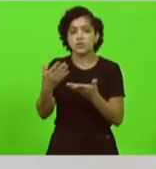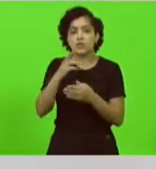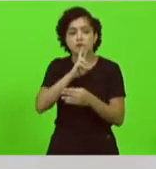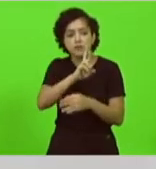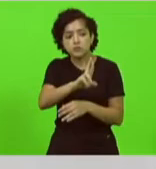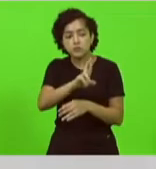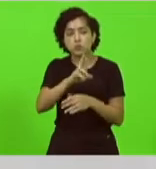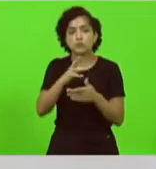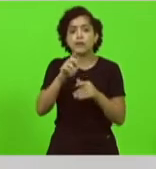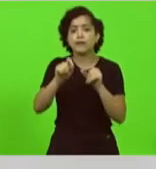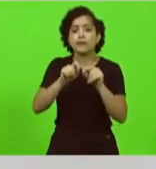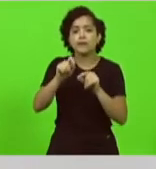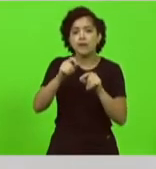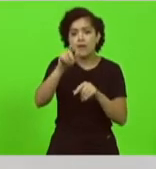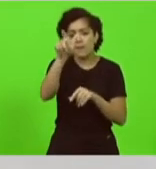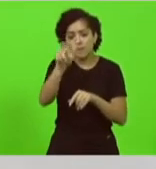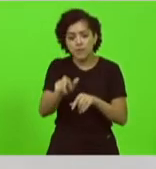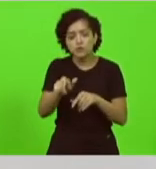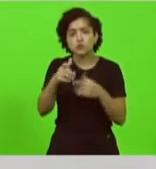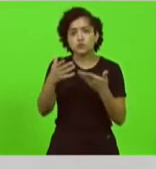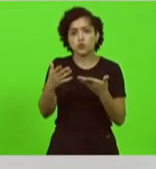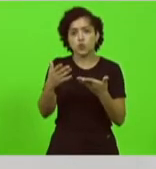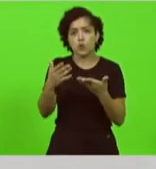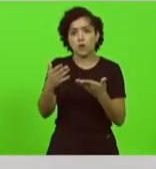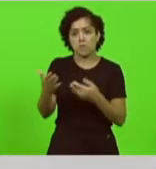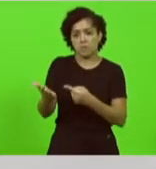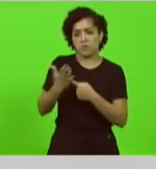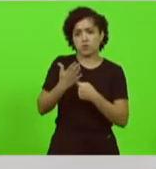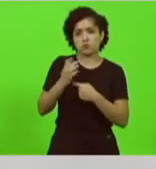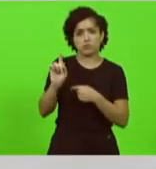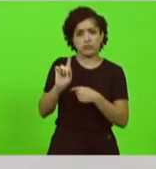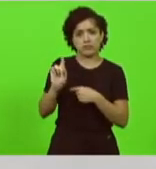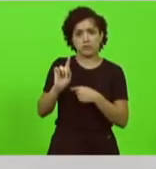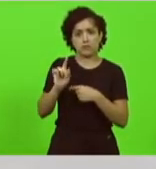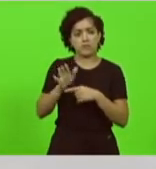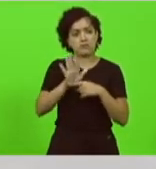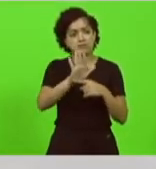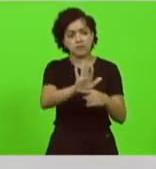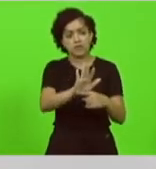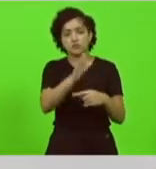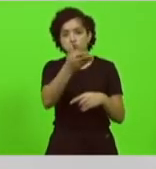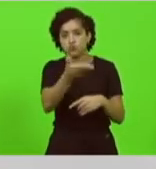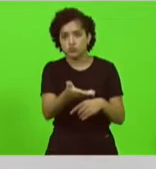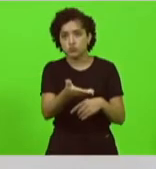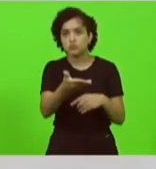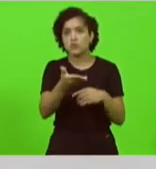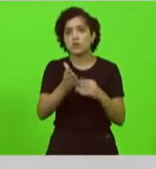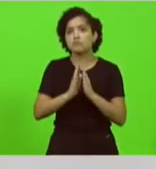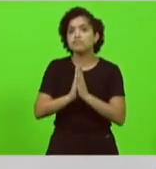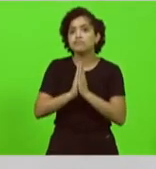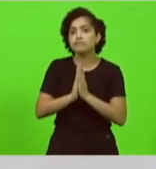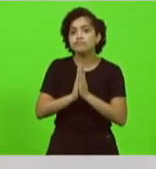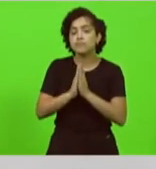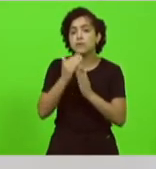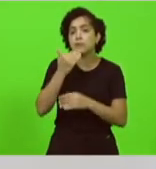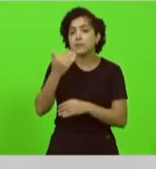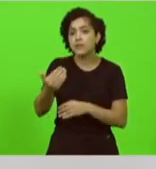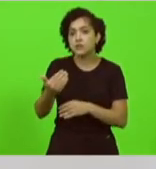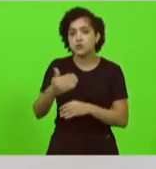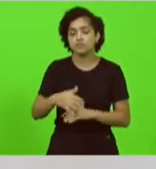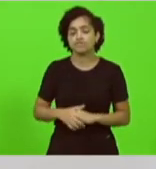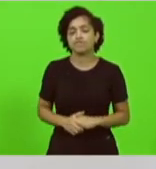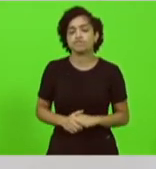quem é o paciente ajuda não por mim eu não quero nada por ele faça alguma coisa tive que implorar para aquele sujeito